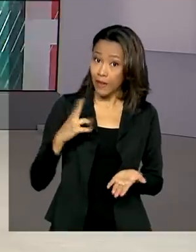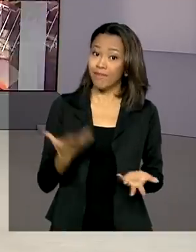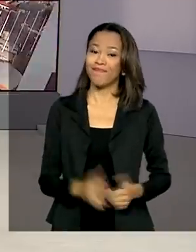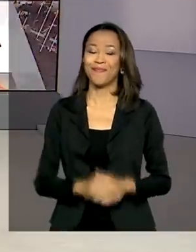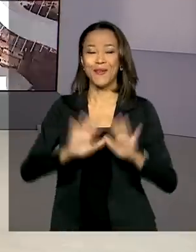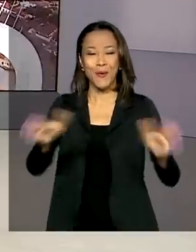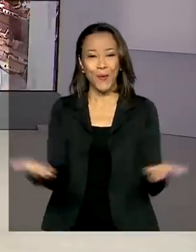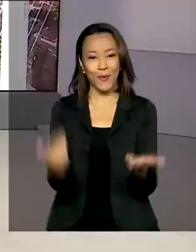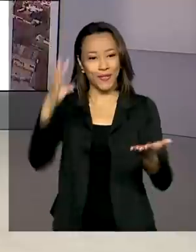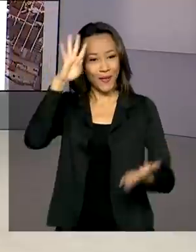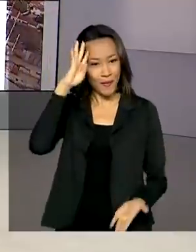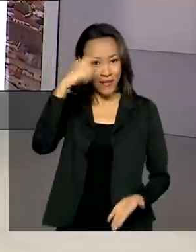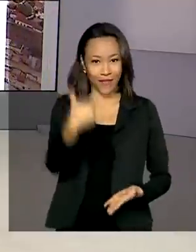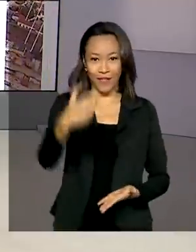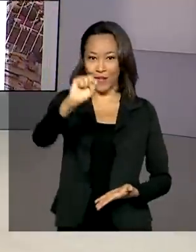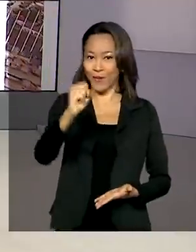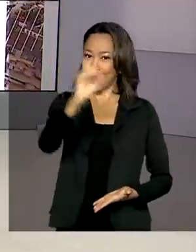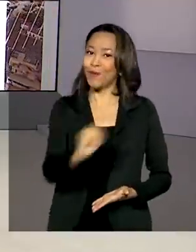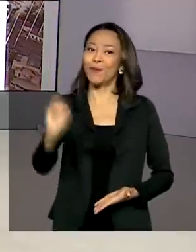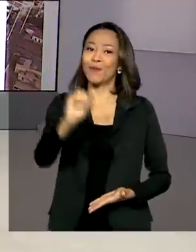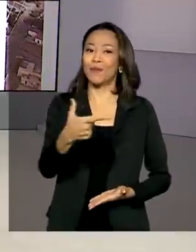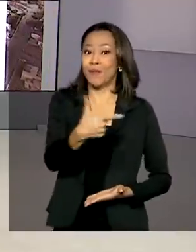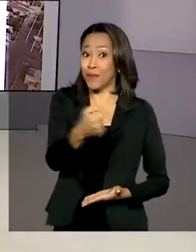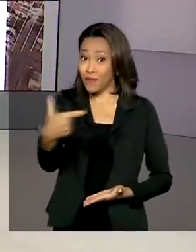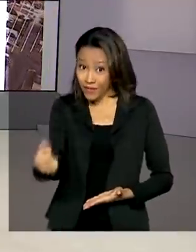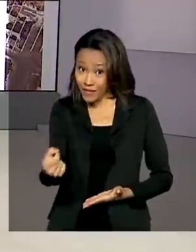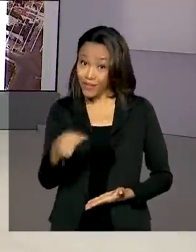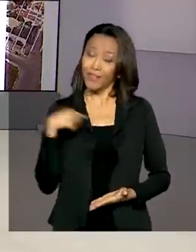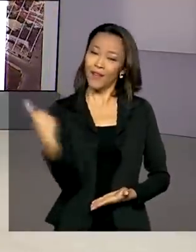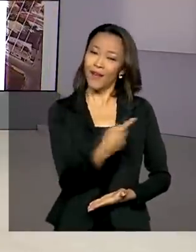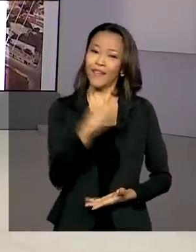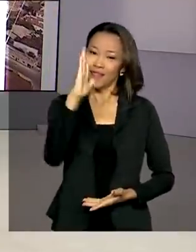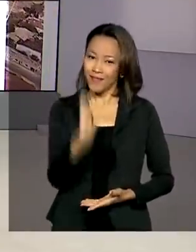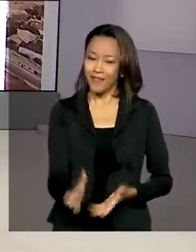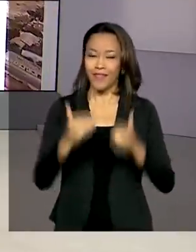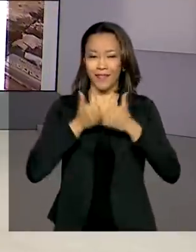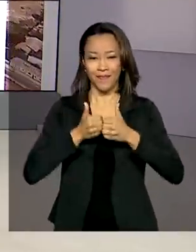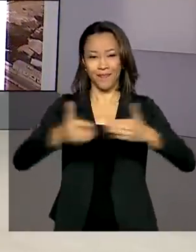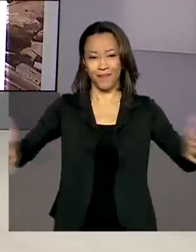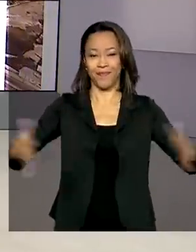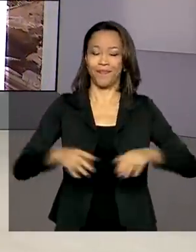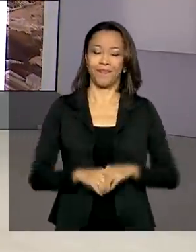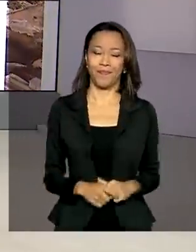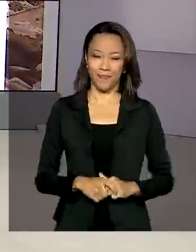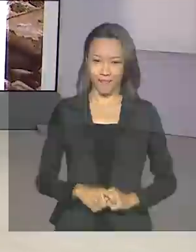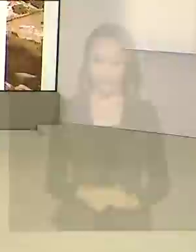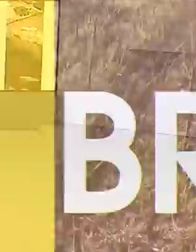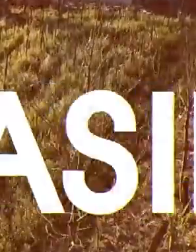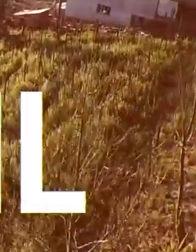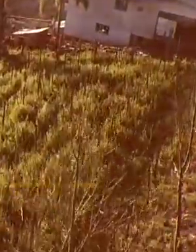Hoje é quarta-feira, 28 de outubro de 2020. O Brasil em Dia já está no ar.